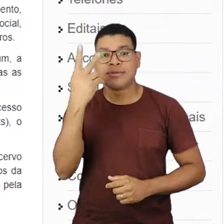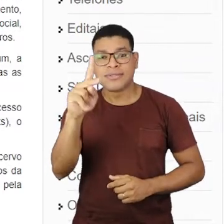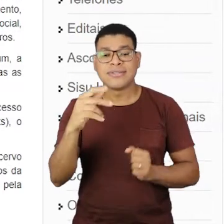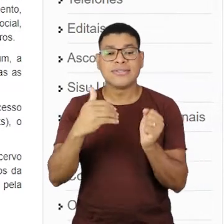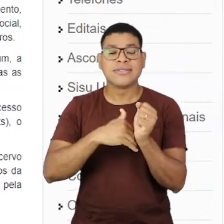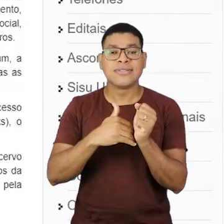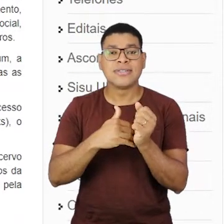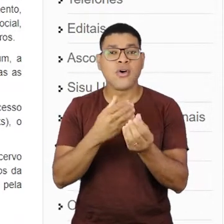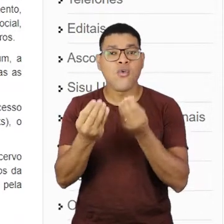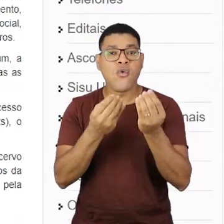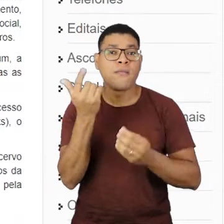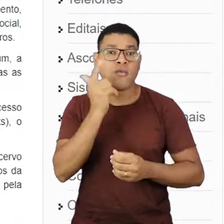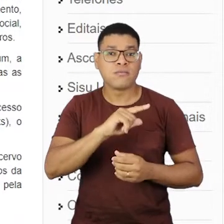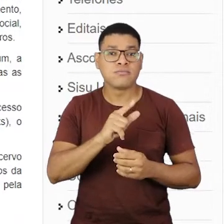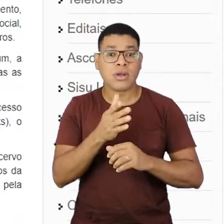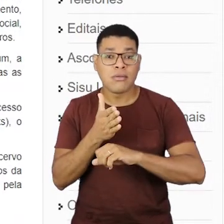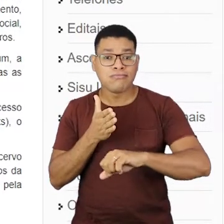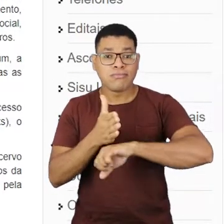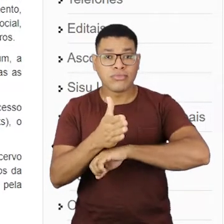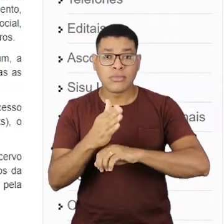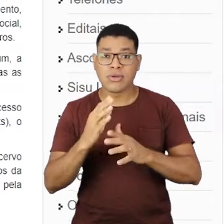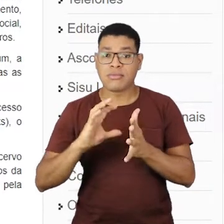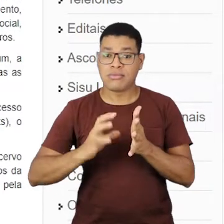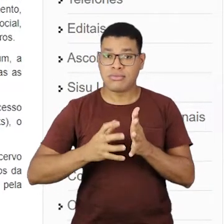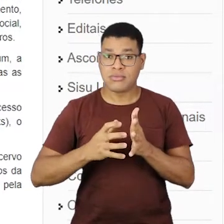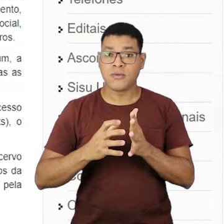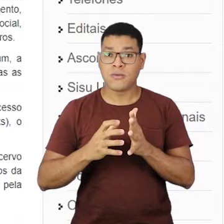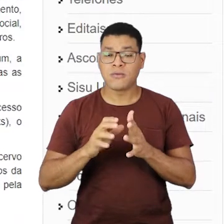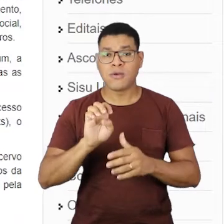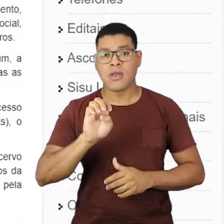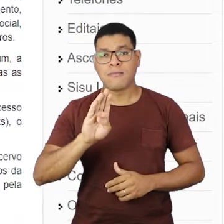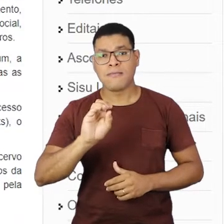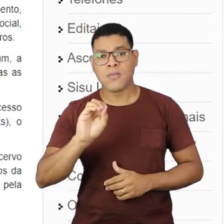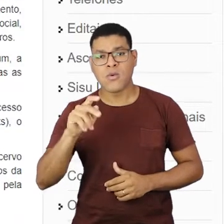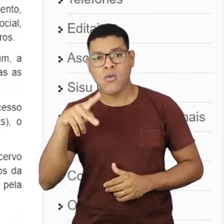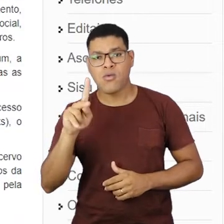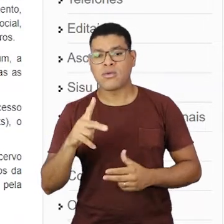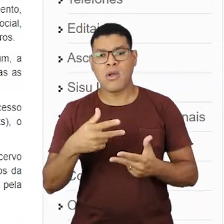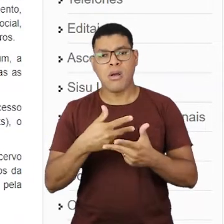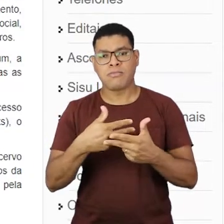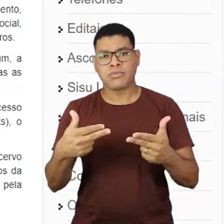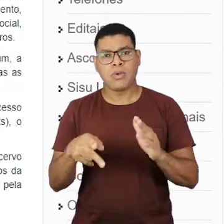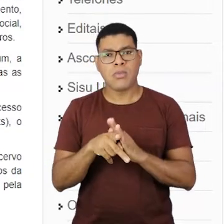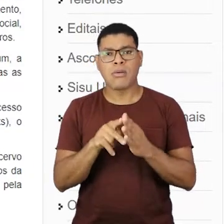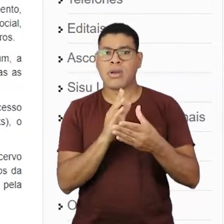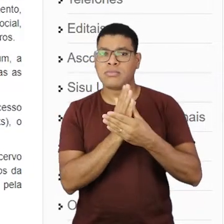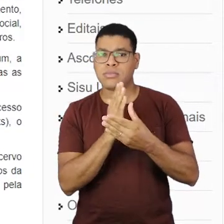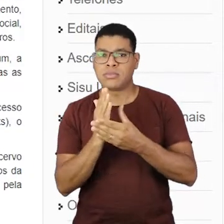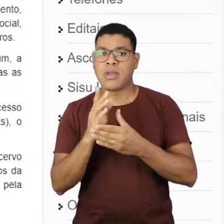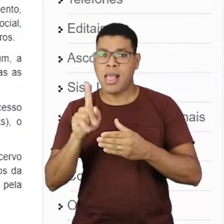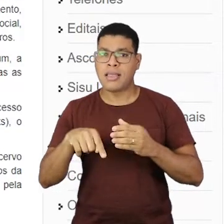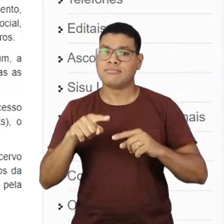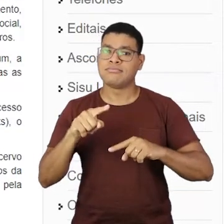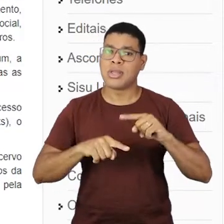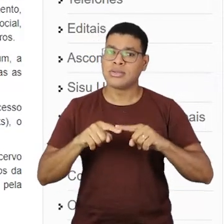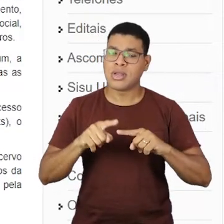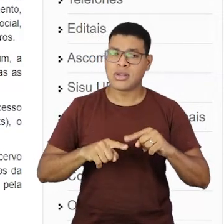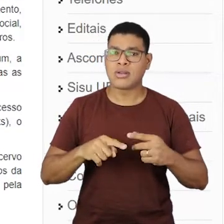senha, para acessar algumas bases de dados ou e-books, que porventura são